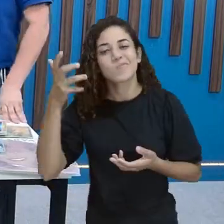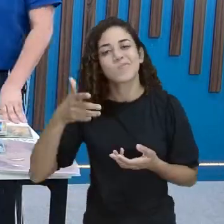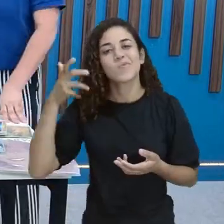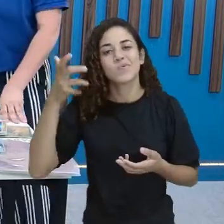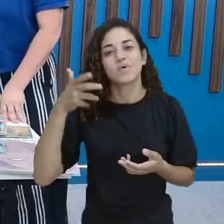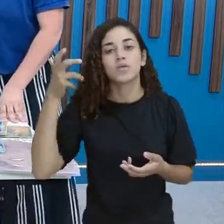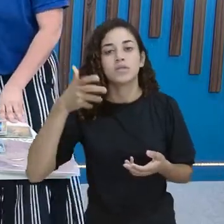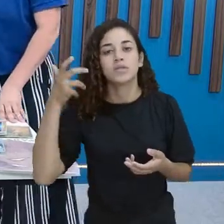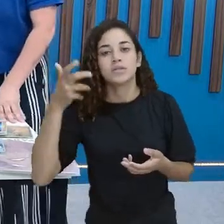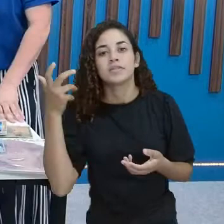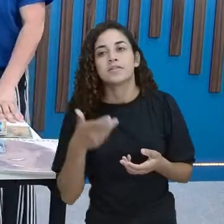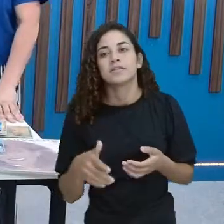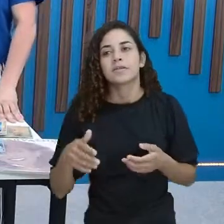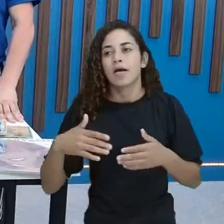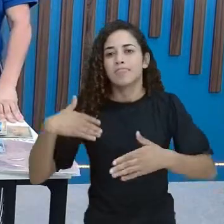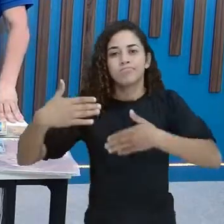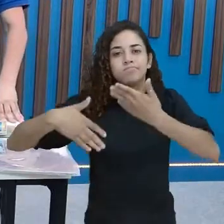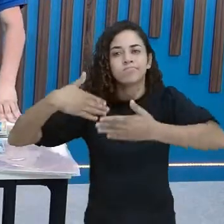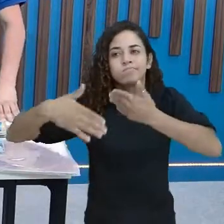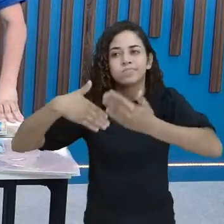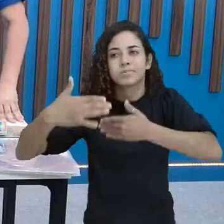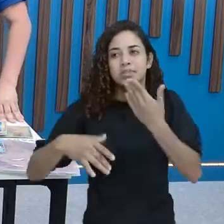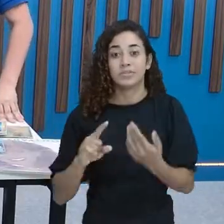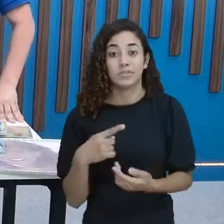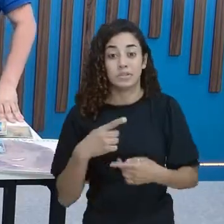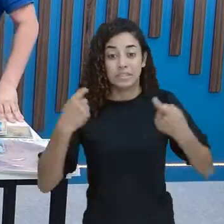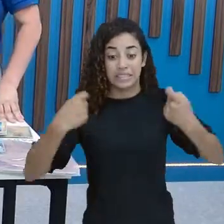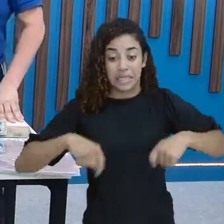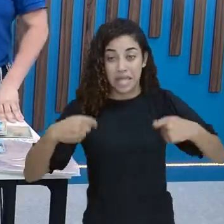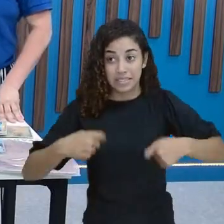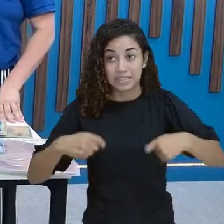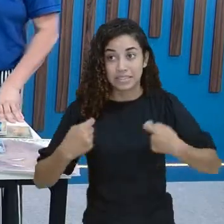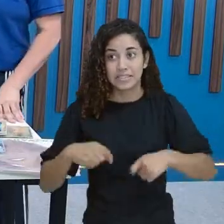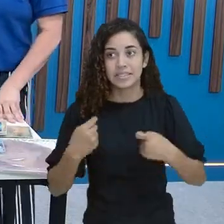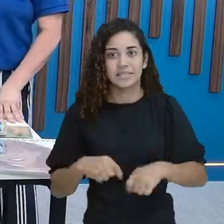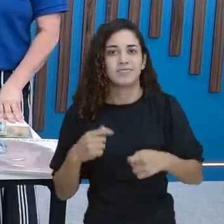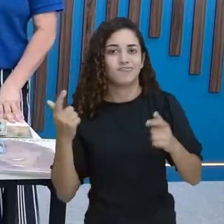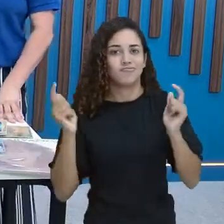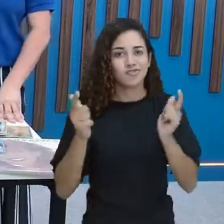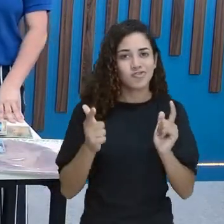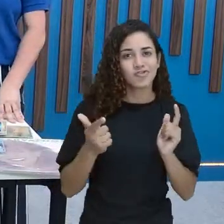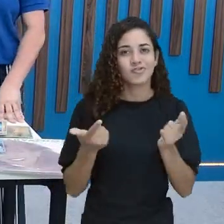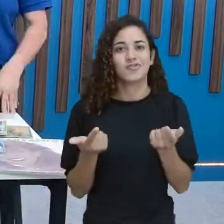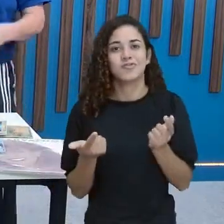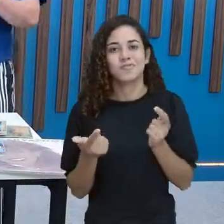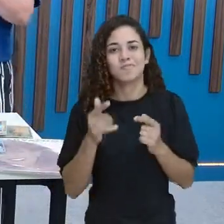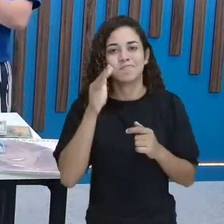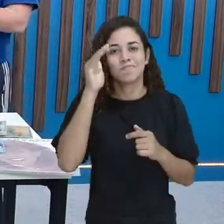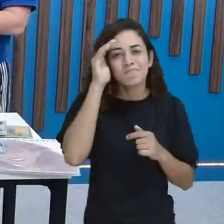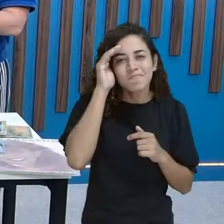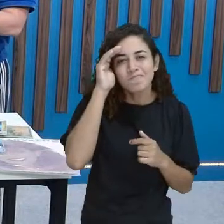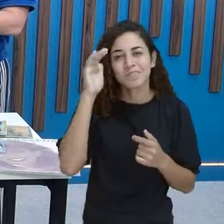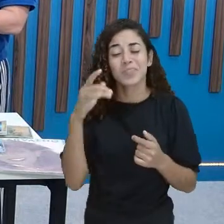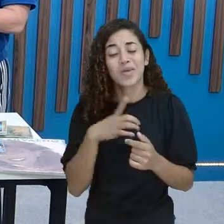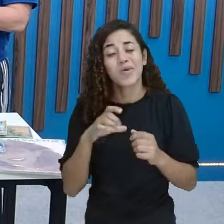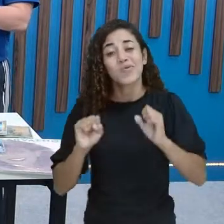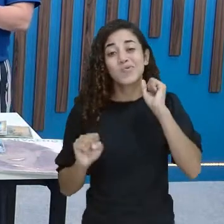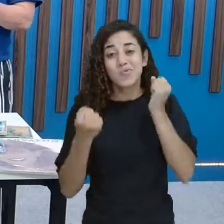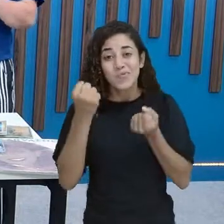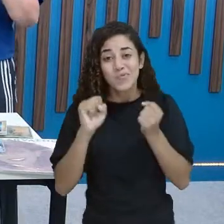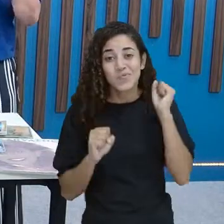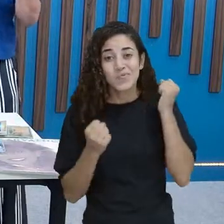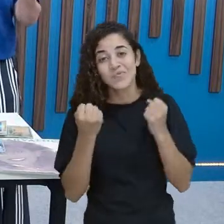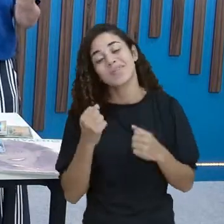consumida Ao longo da história Essa necessidade De entretenimento De consumo De história É uma indústria Ela